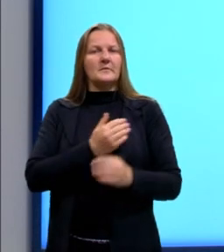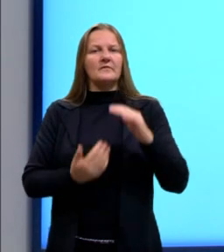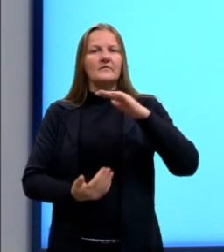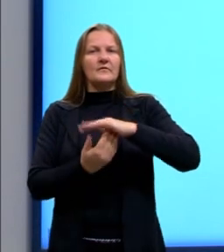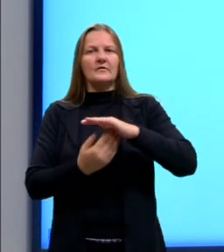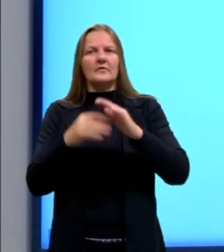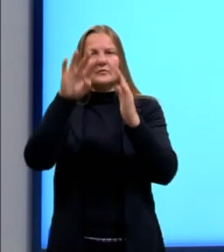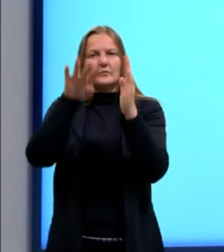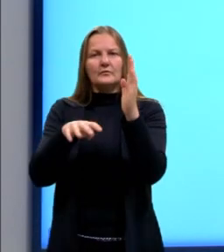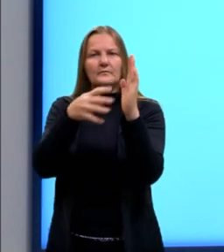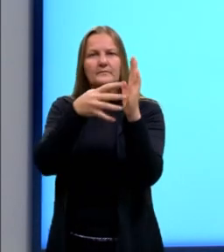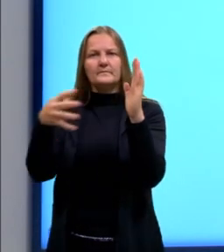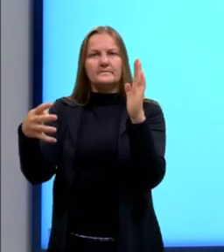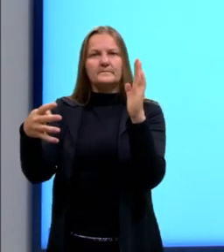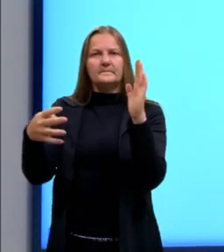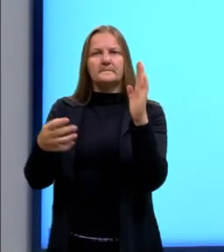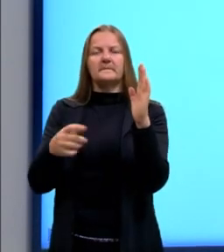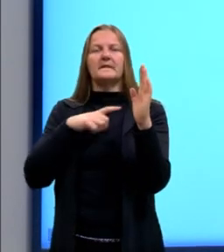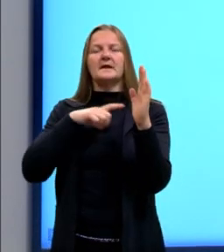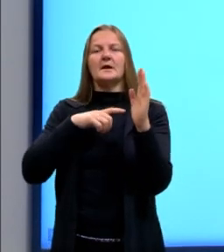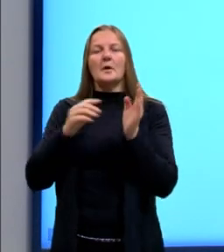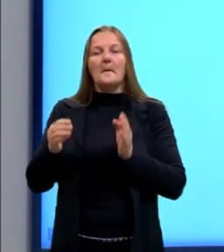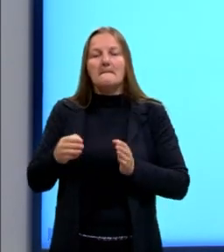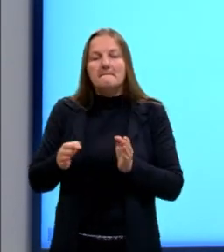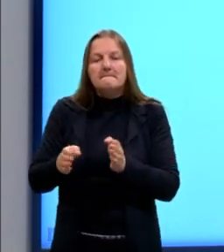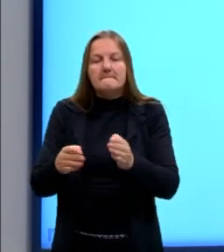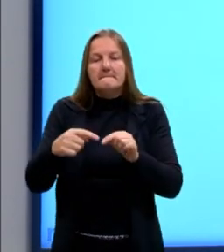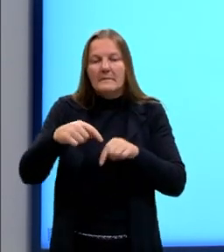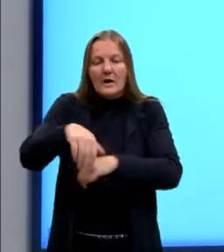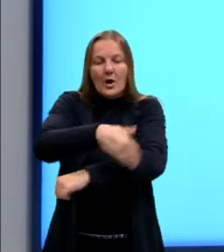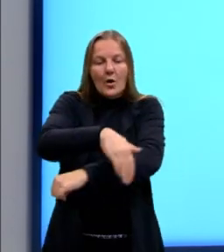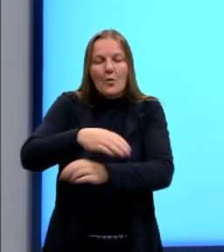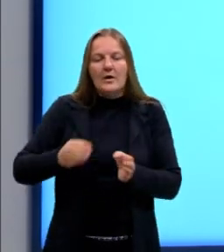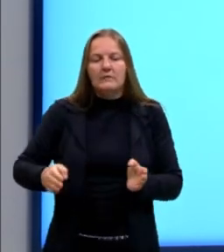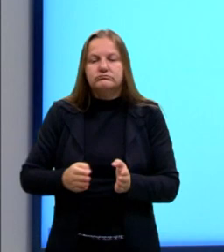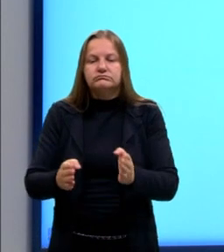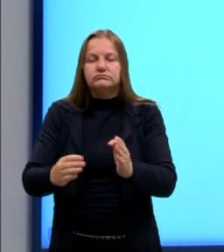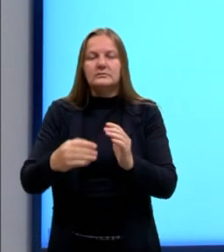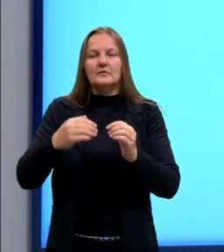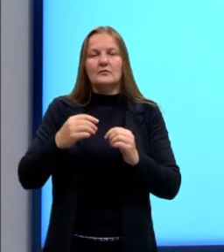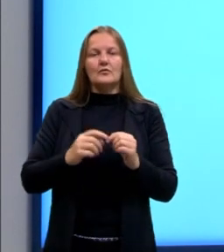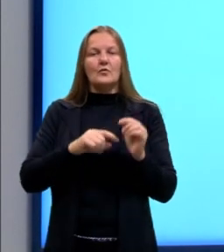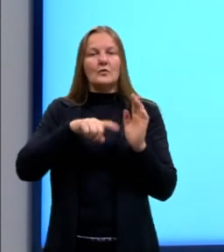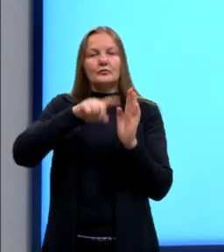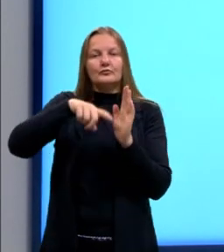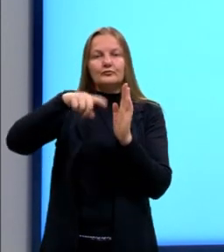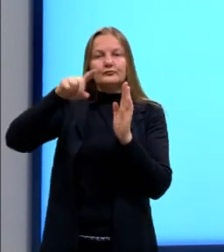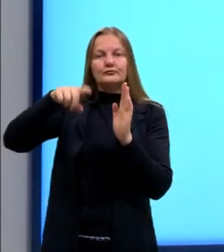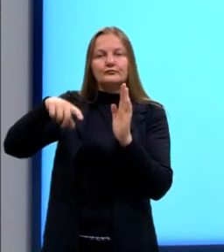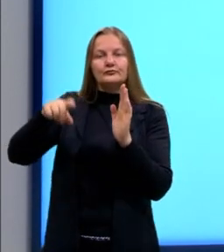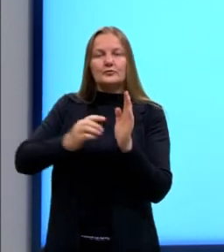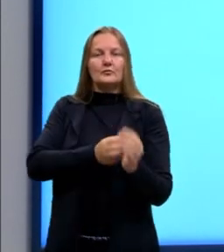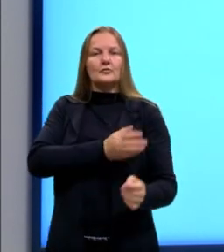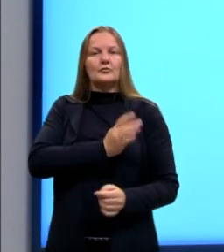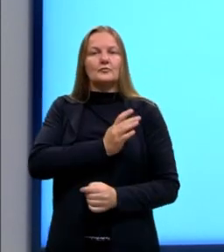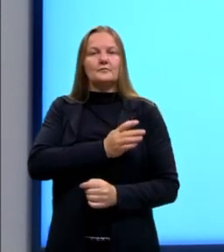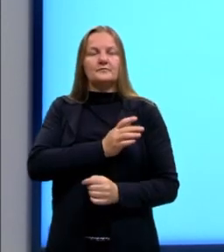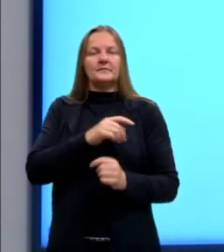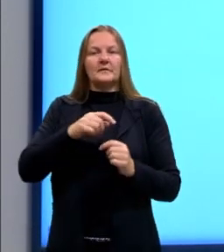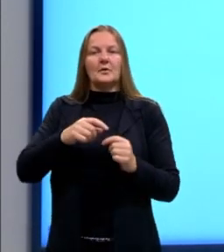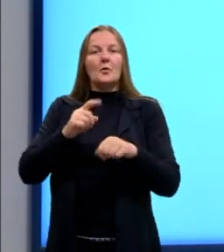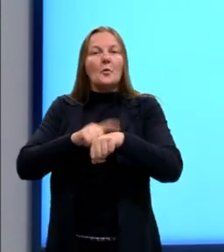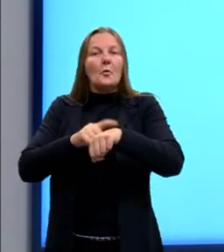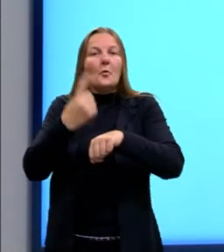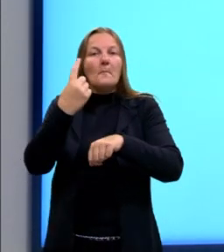Então nós temos uma tabela, temos o trecho do percurso e as frequências cardíacas máximas em batimentos por